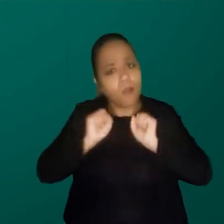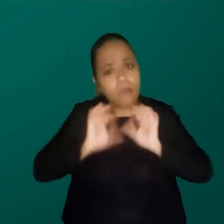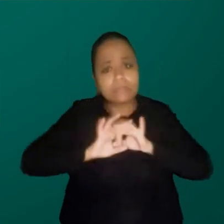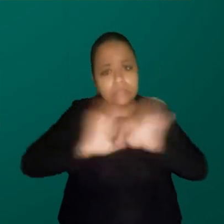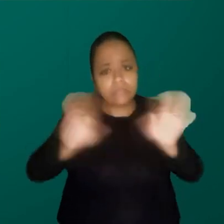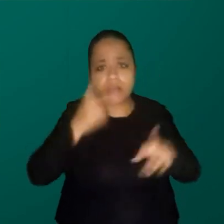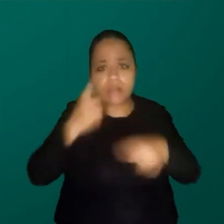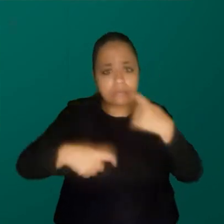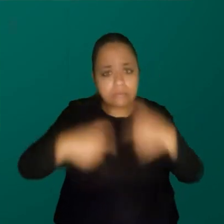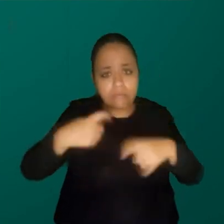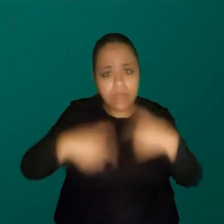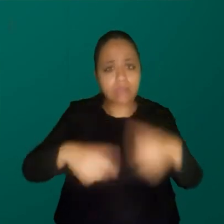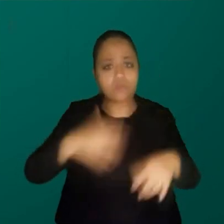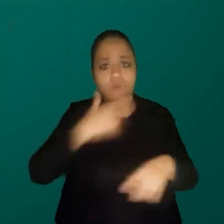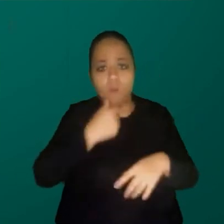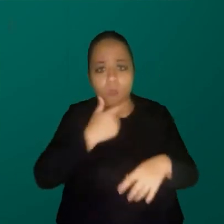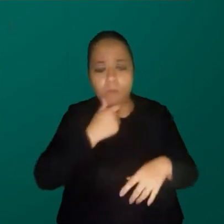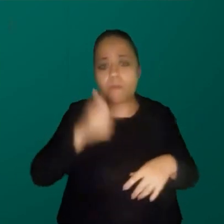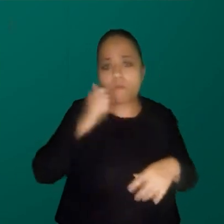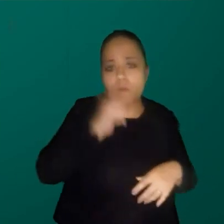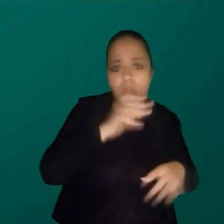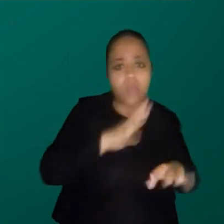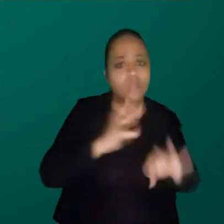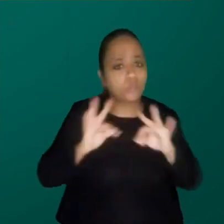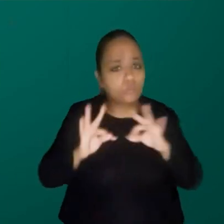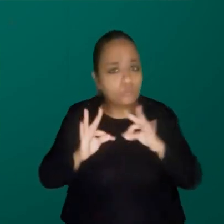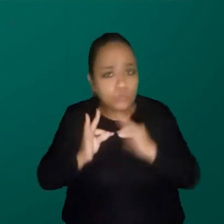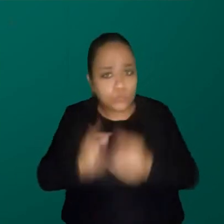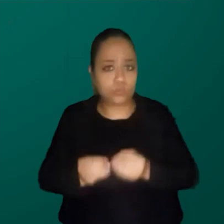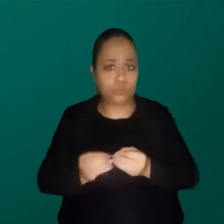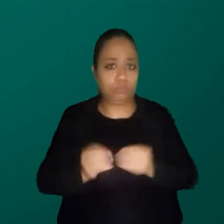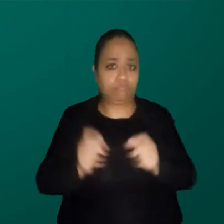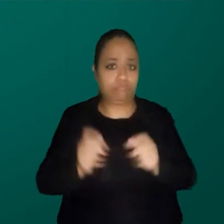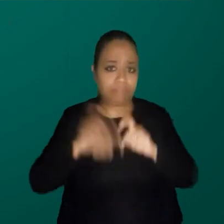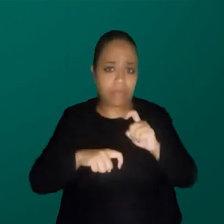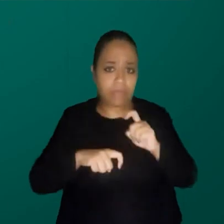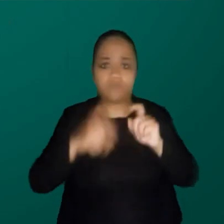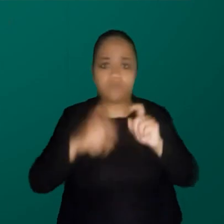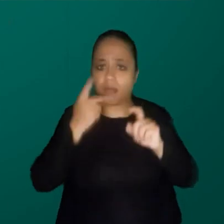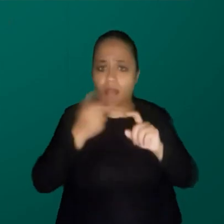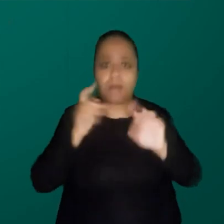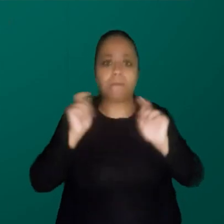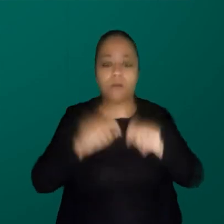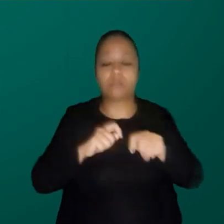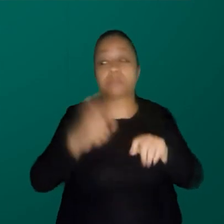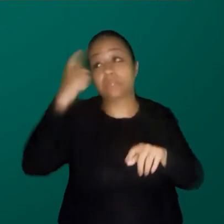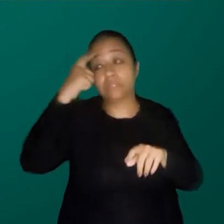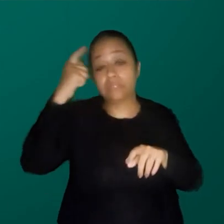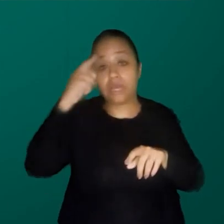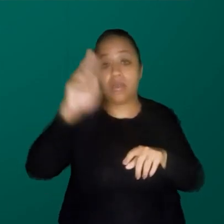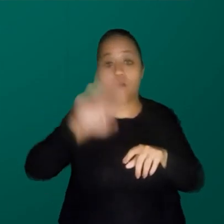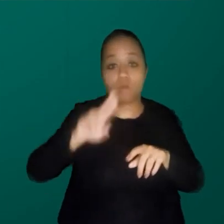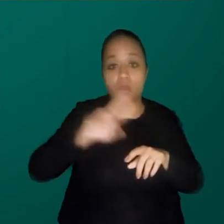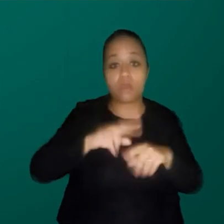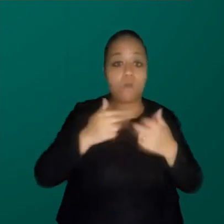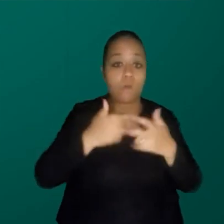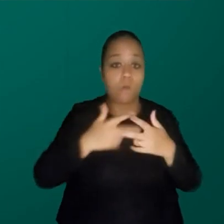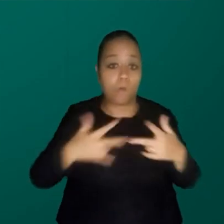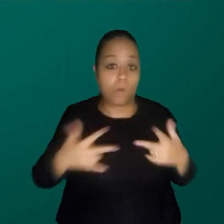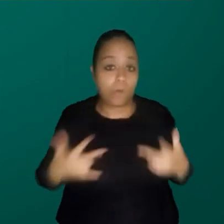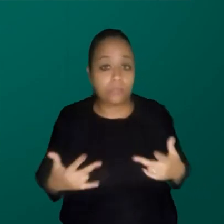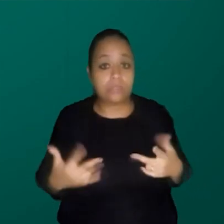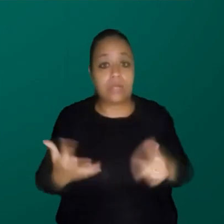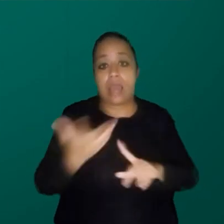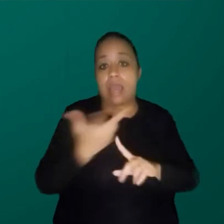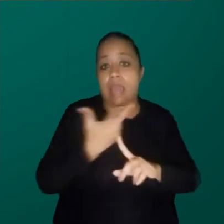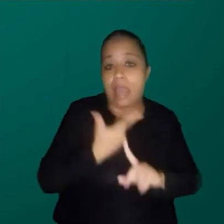poder falar de sexo com mulher, sexo com homem, vai poder falar de tudo. Eu acho que pensar no dispositivo artístico